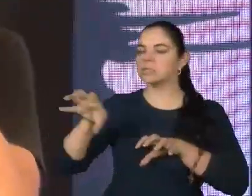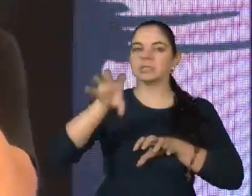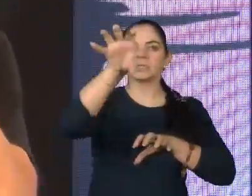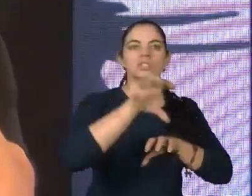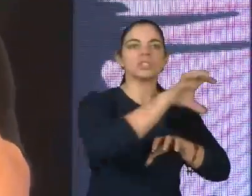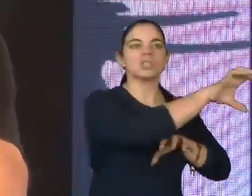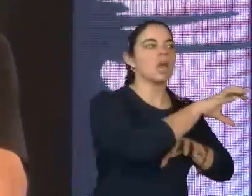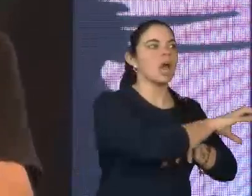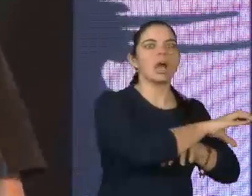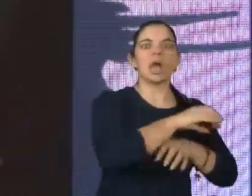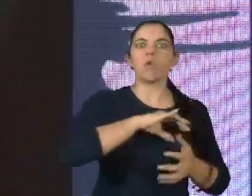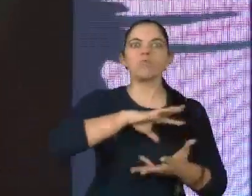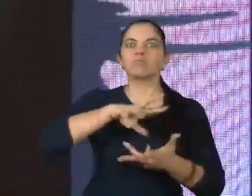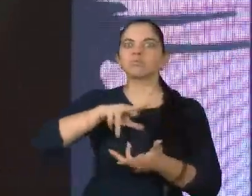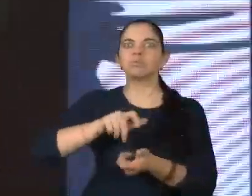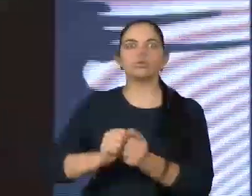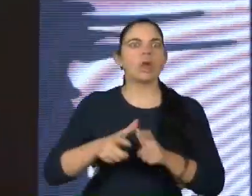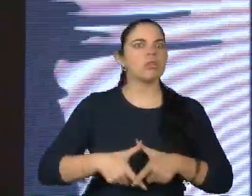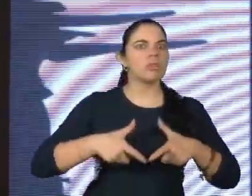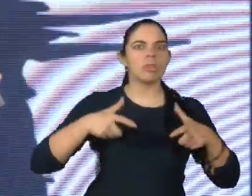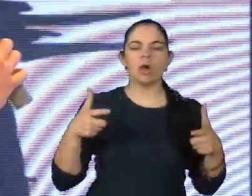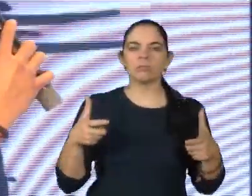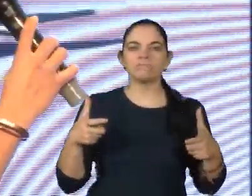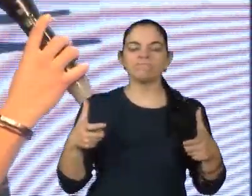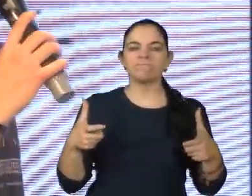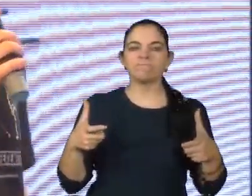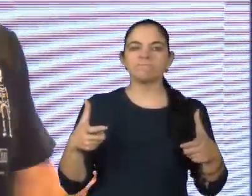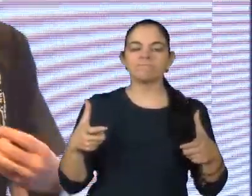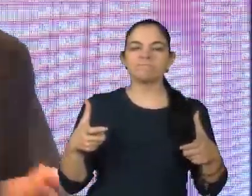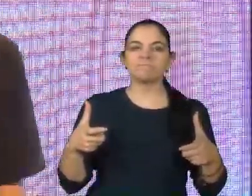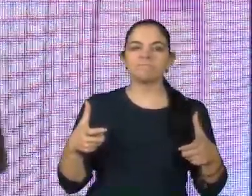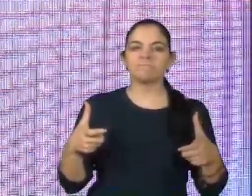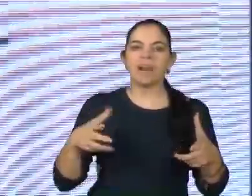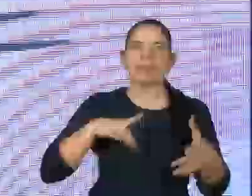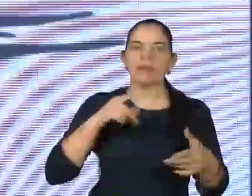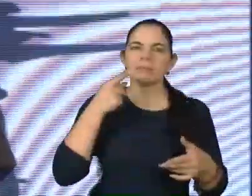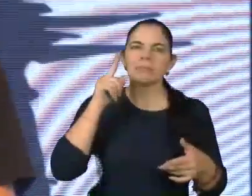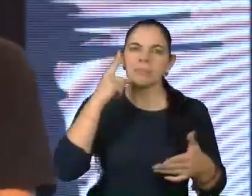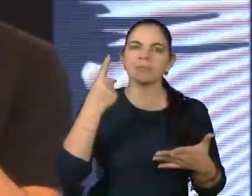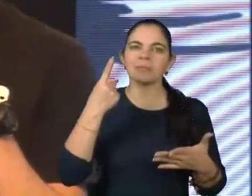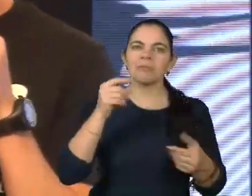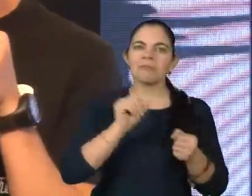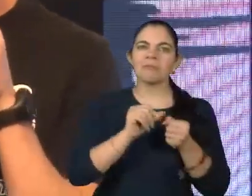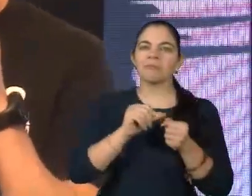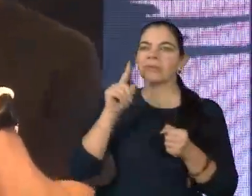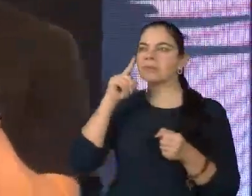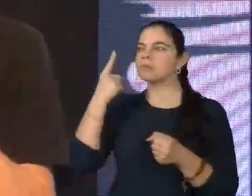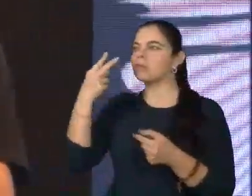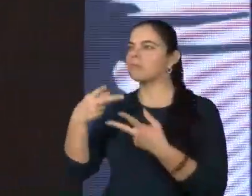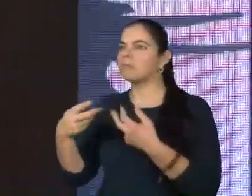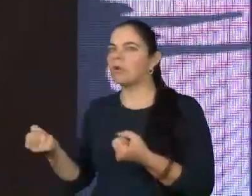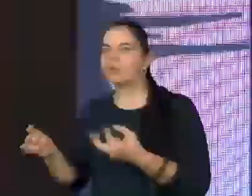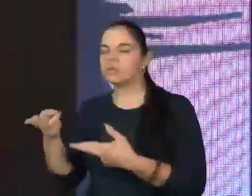do tamanho, desse mundão que a gente vive. E aí a gente entra numa contradição, porque quando a gente pensa numa